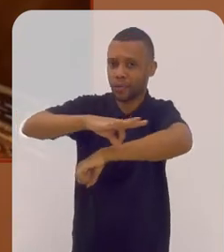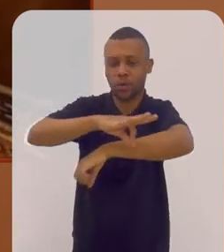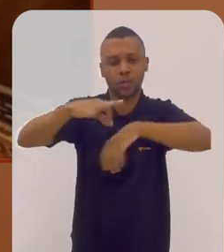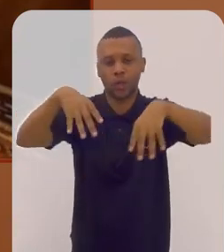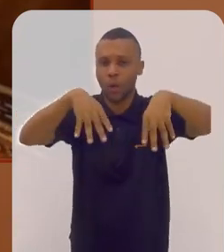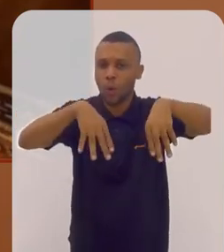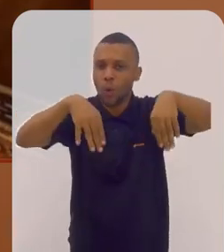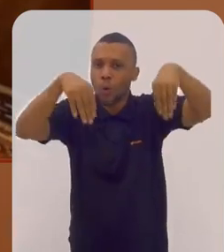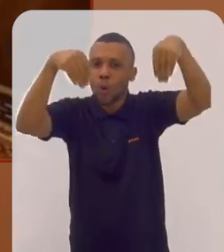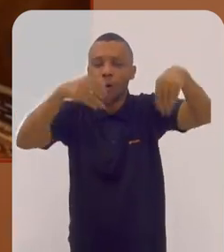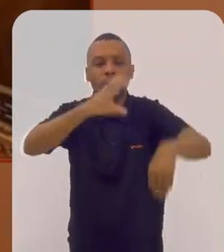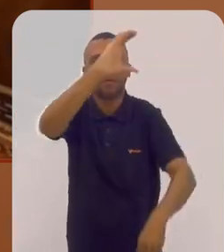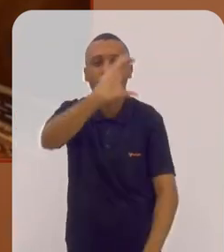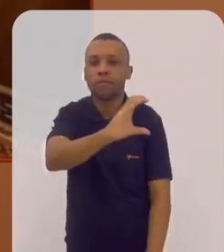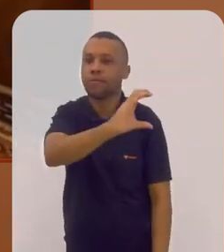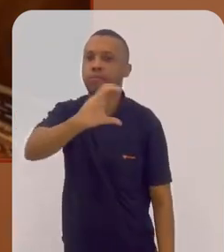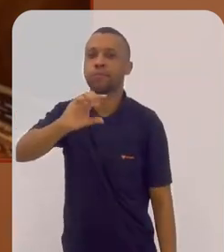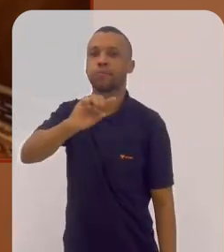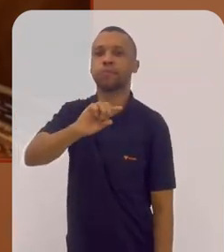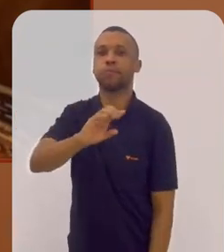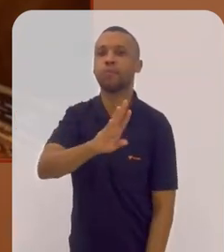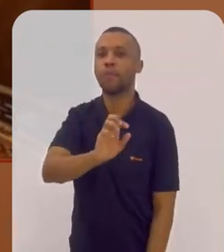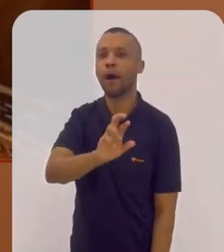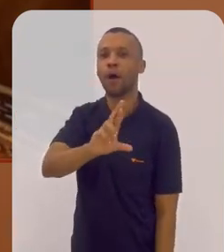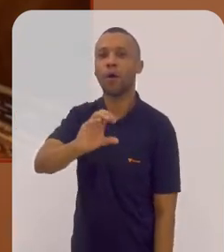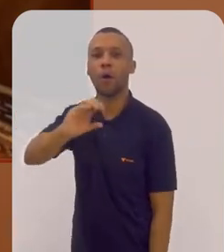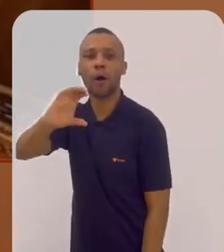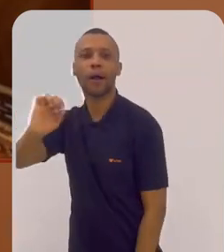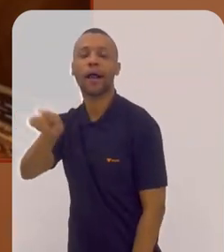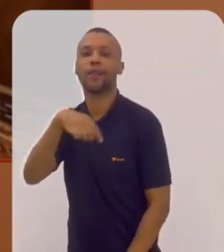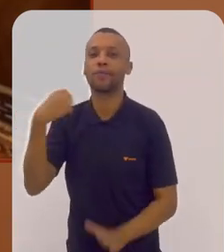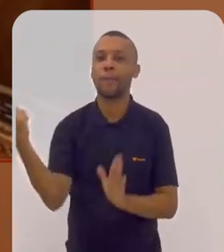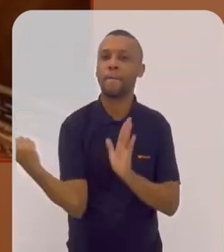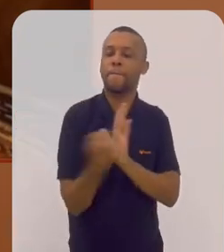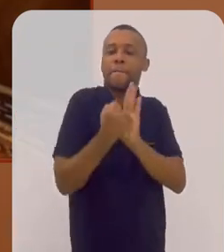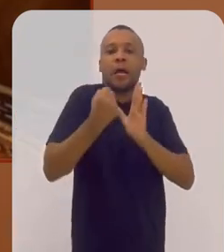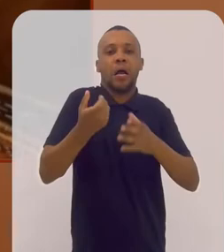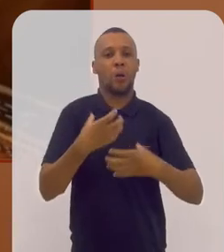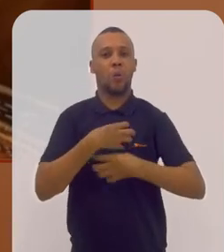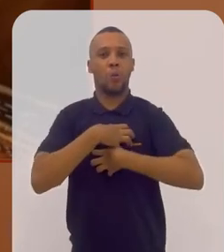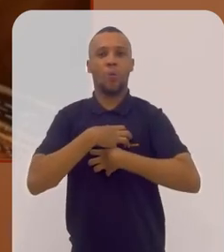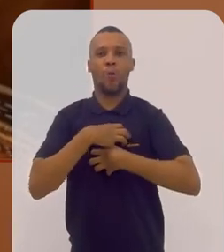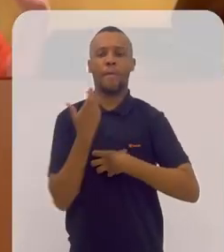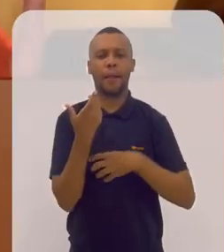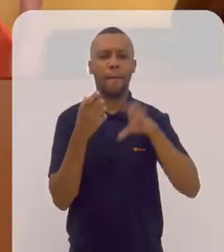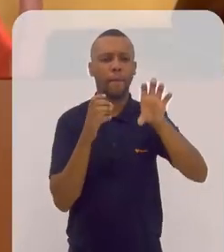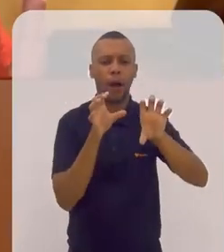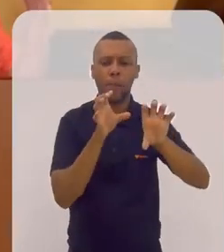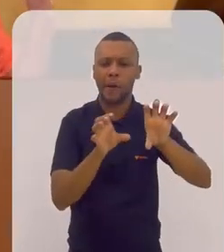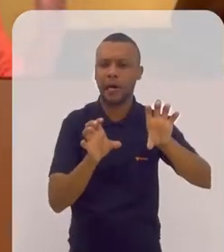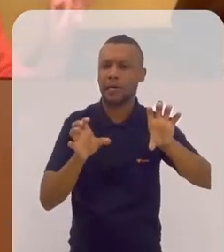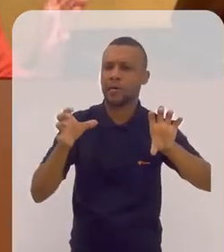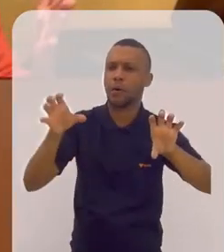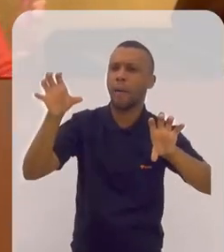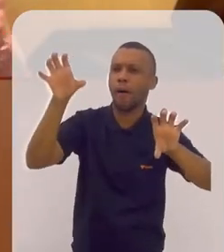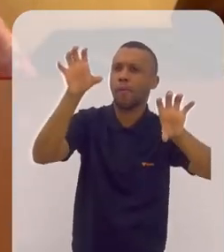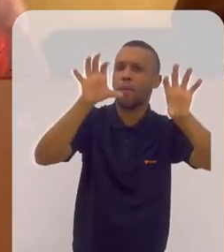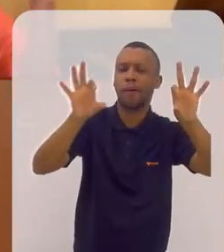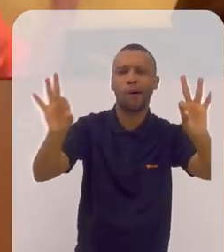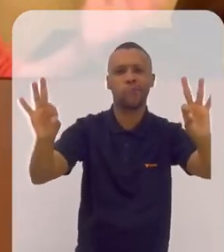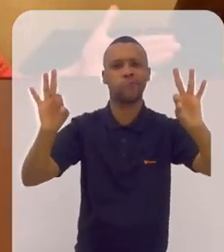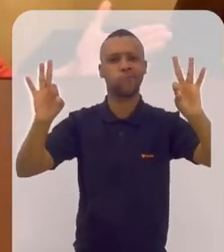as igrejas barrocas, elas, digamos assim, nos marcam pela decoração